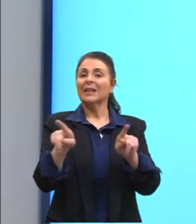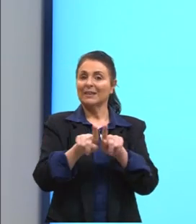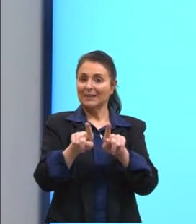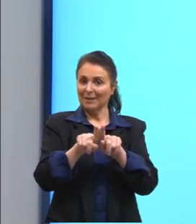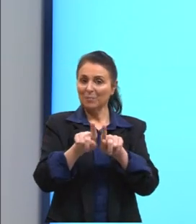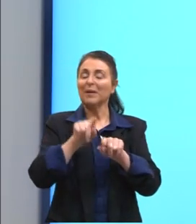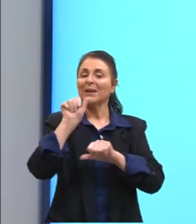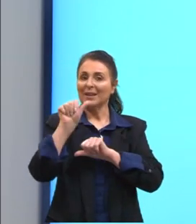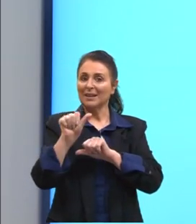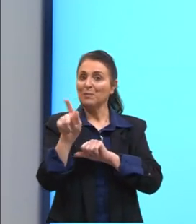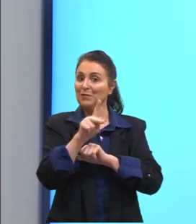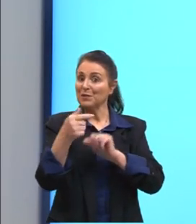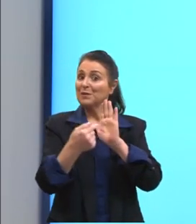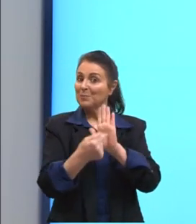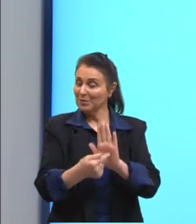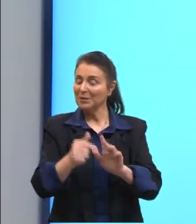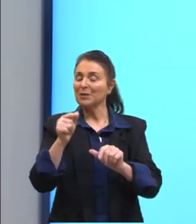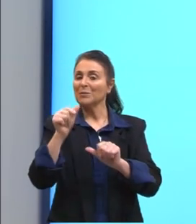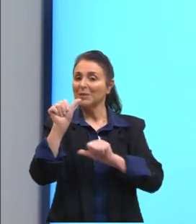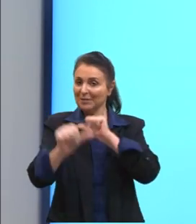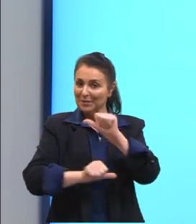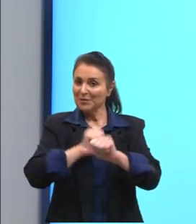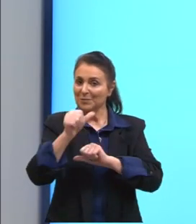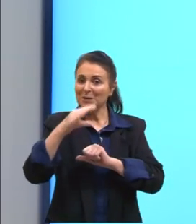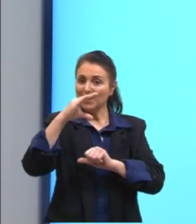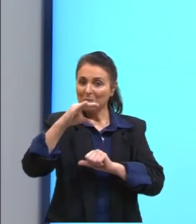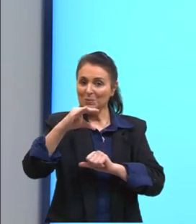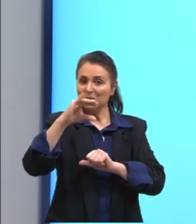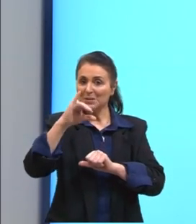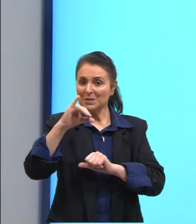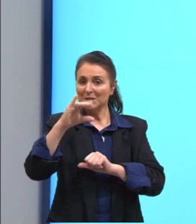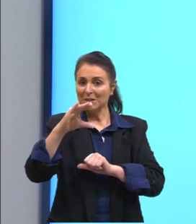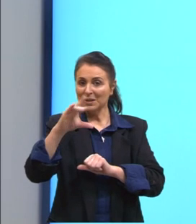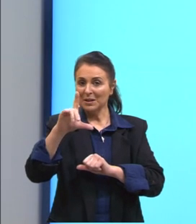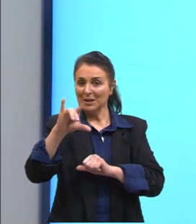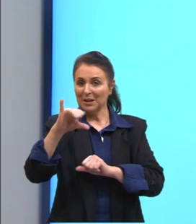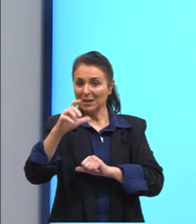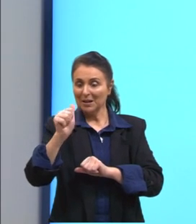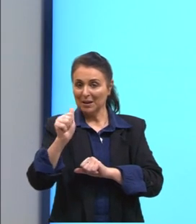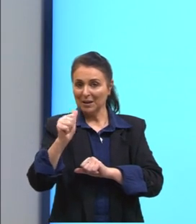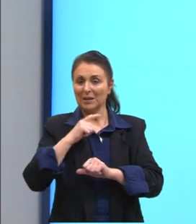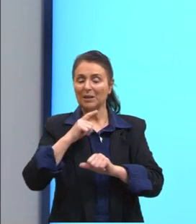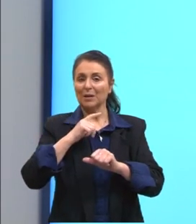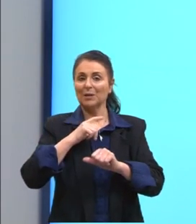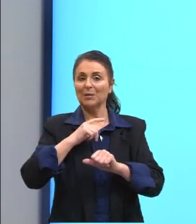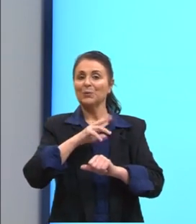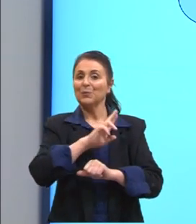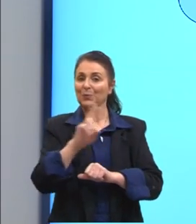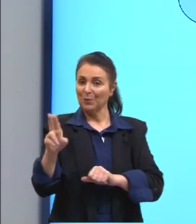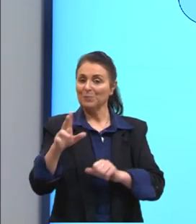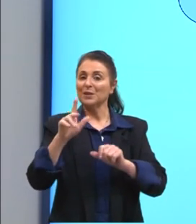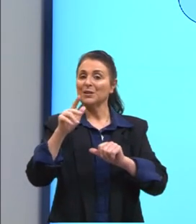transformação cíclica, né? Só tá de um formato diferente e que tem o nome, então, de máquina de Carnot.